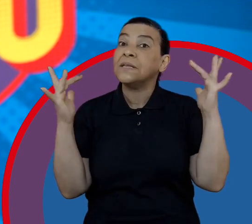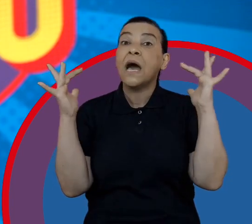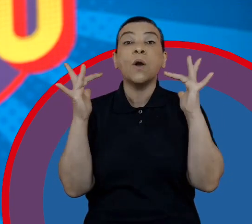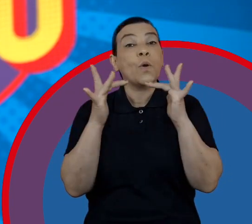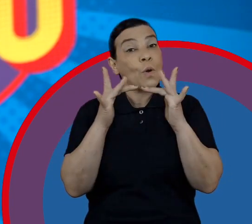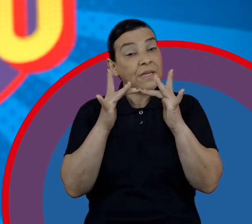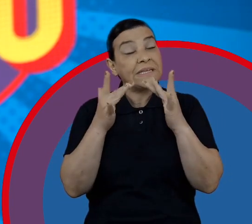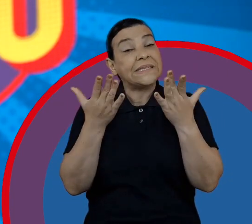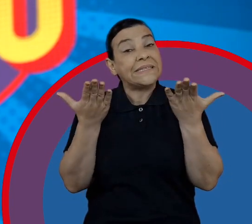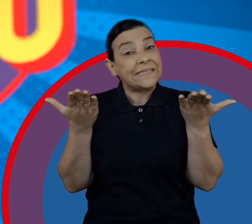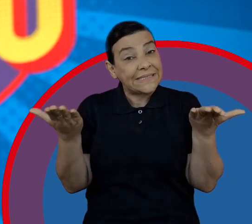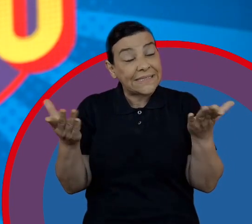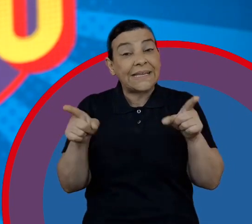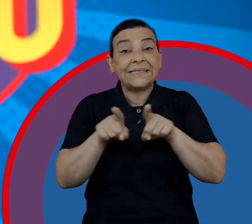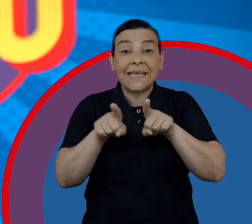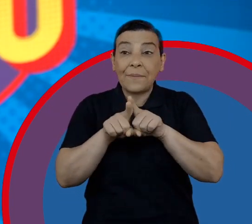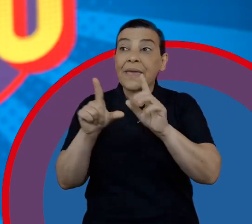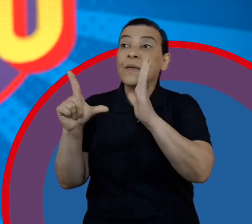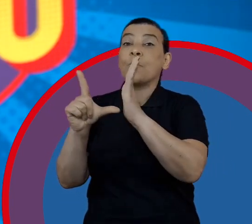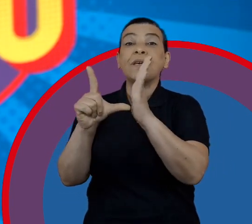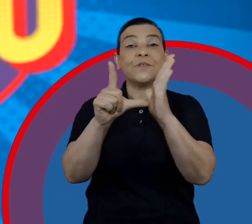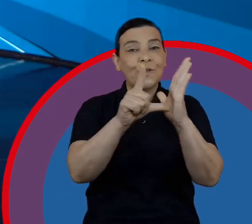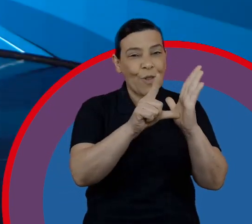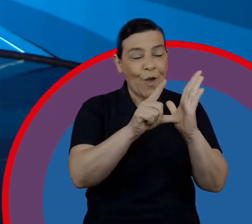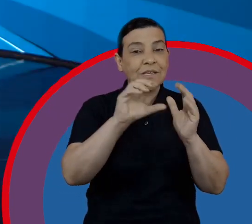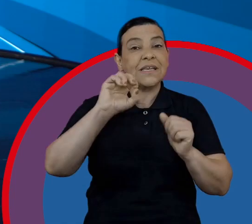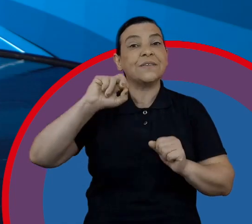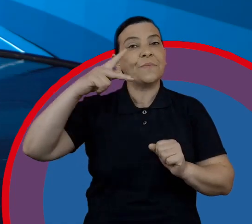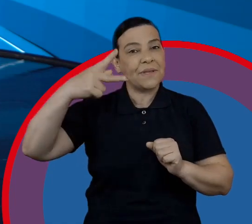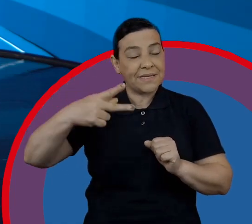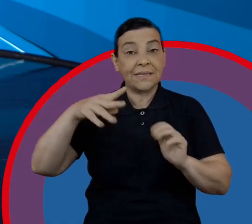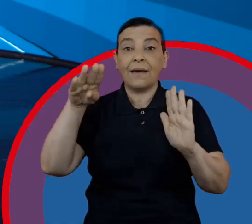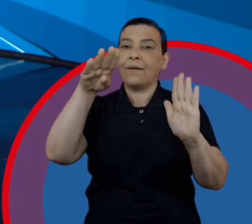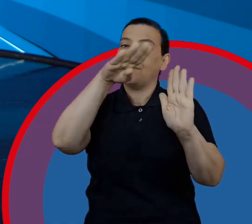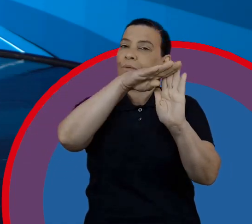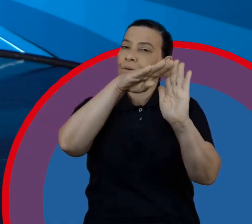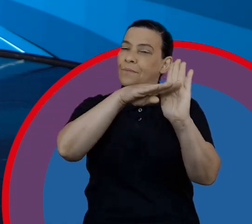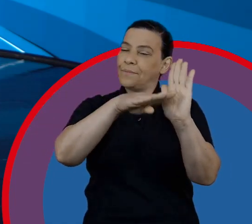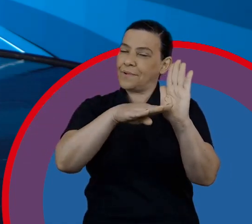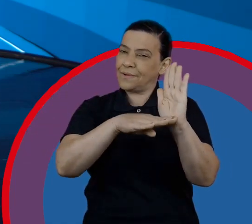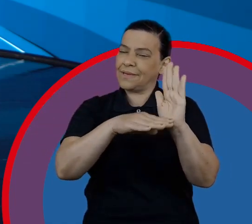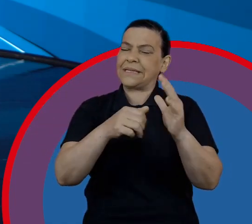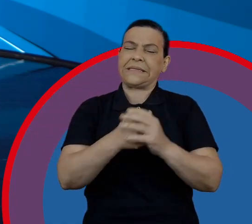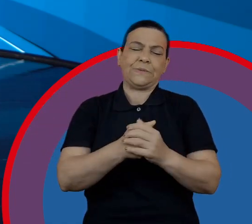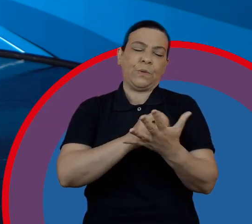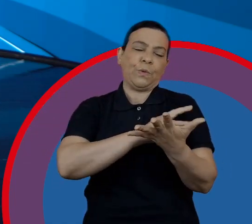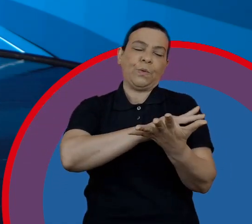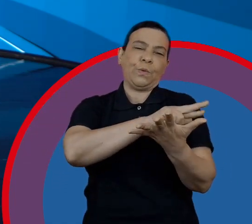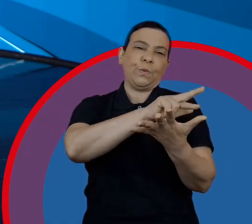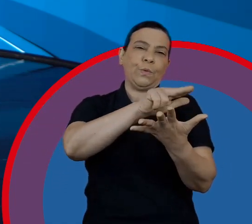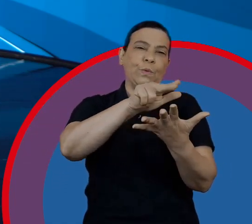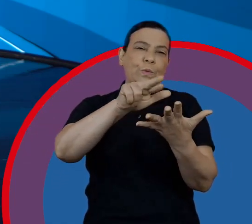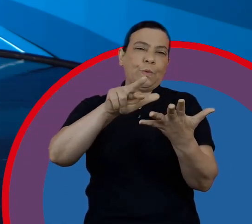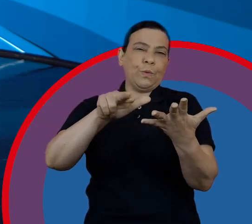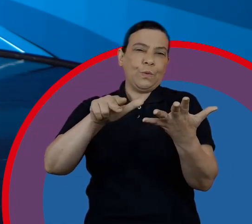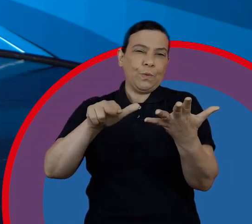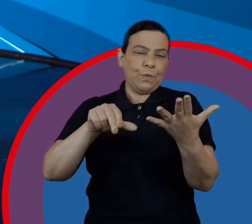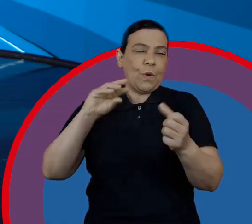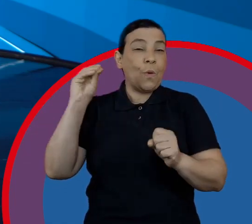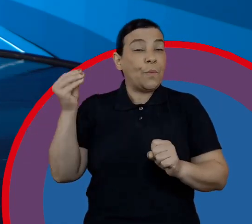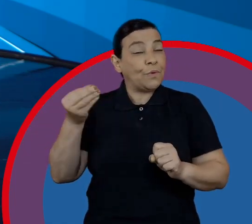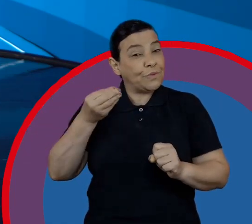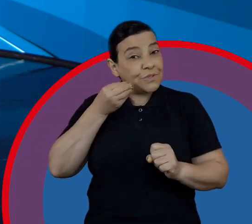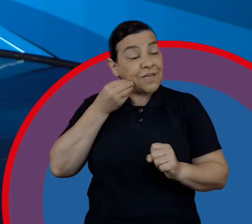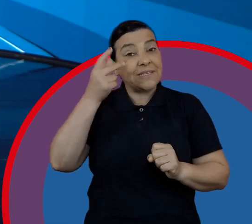conectar com a operação, com as lojas. Então, o nosso programa tem N alternativas